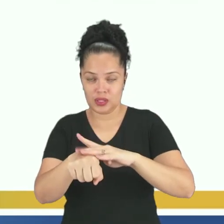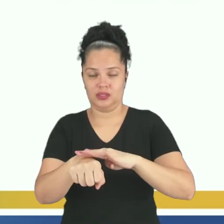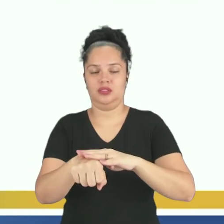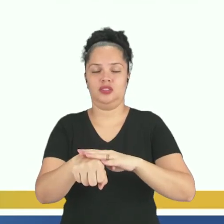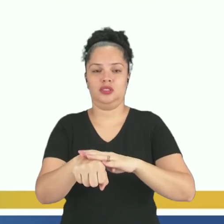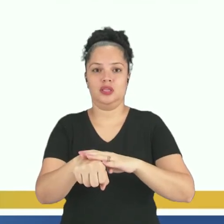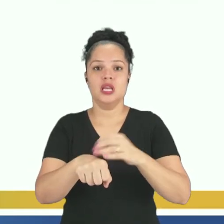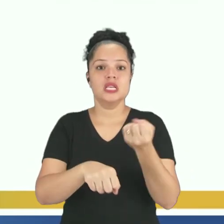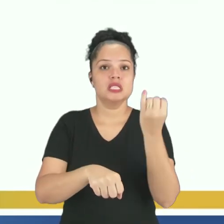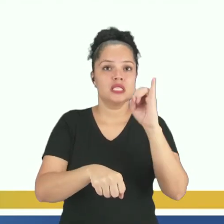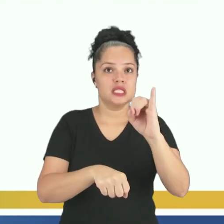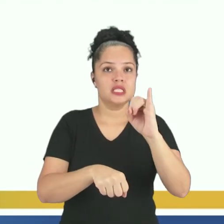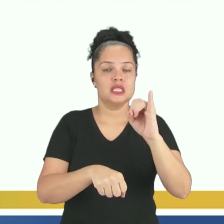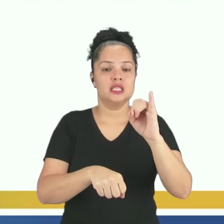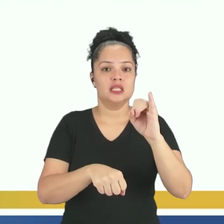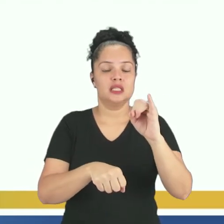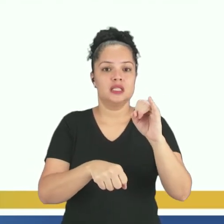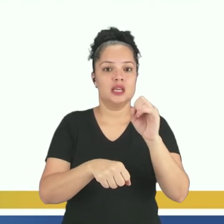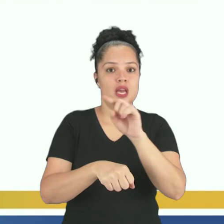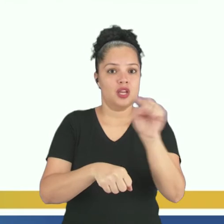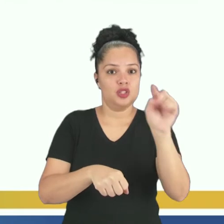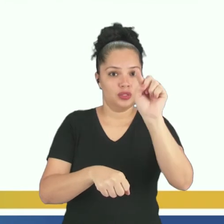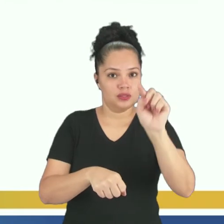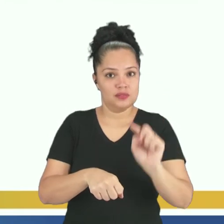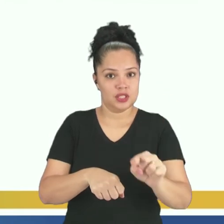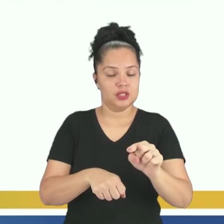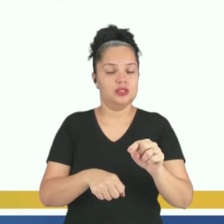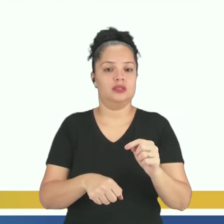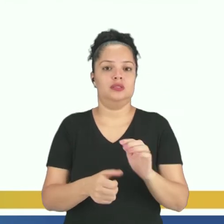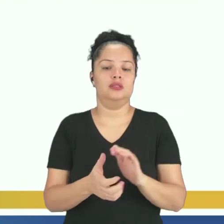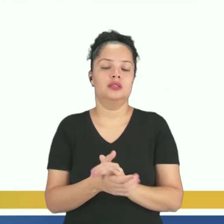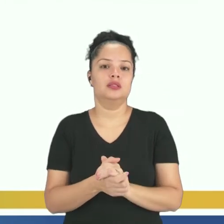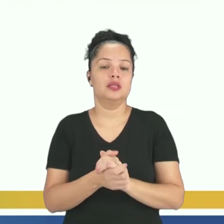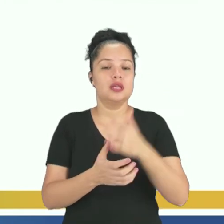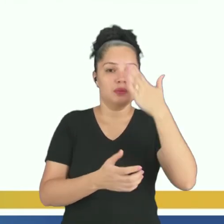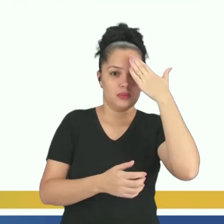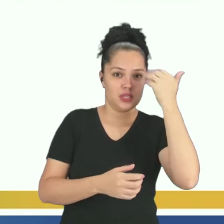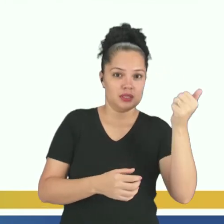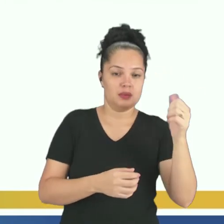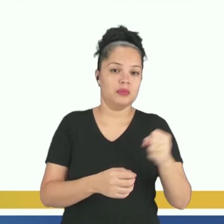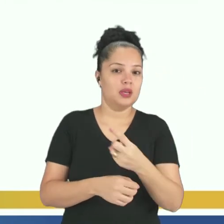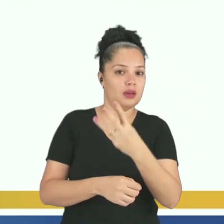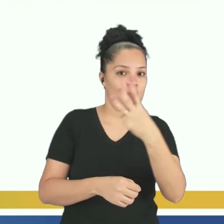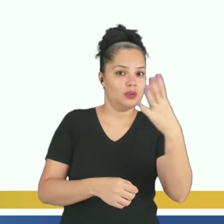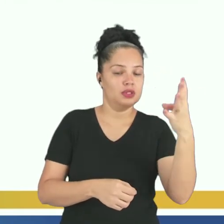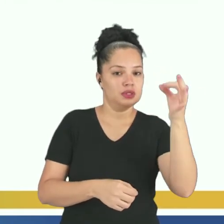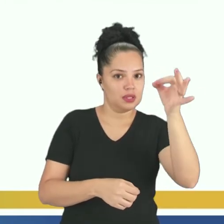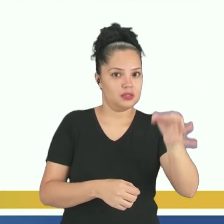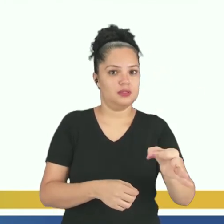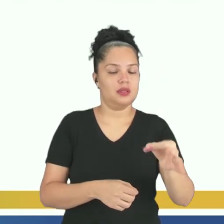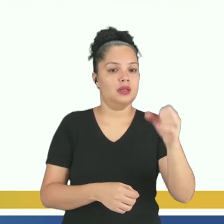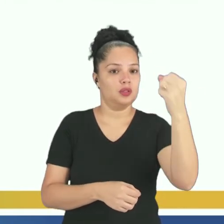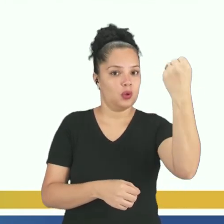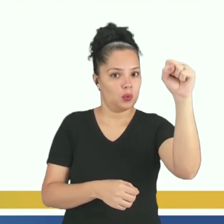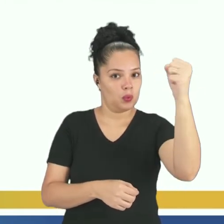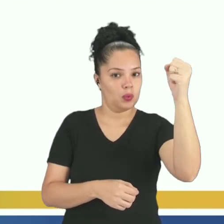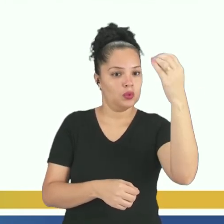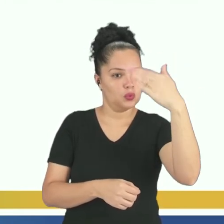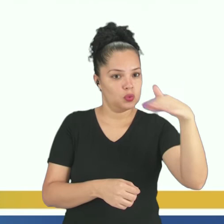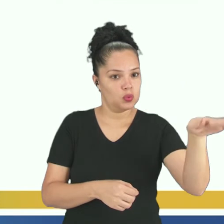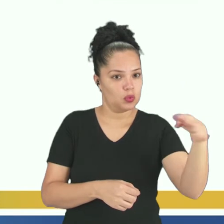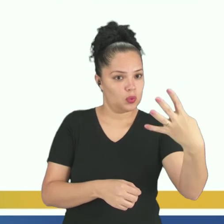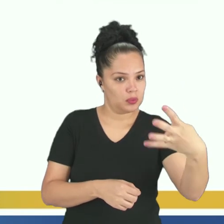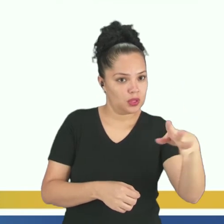quantidade de pessoas infectadas pelo total de habitantes nessa cidade, 8 sobre 40. Então,